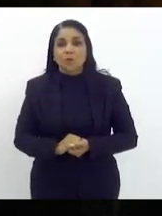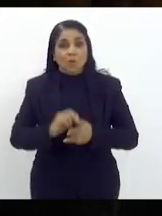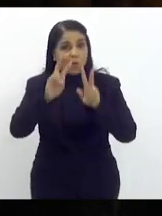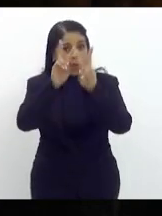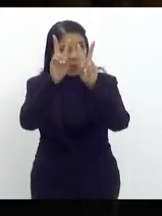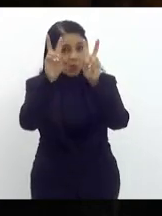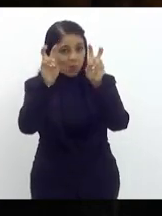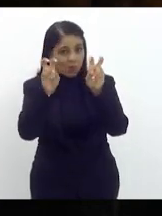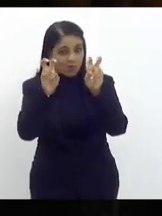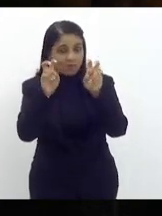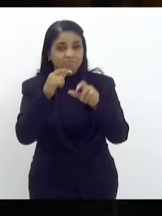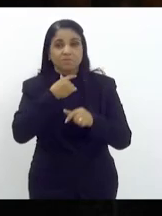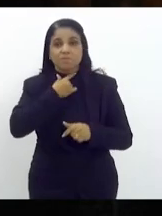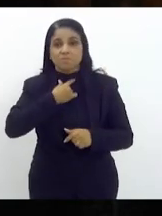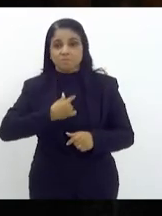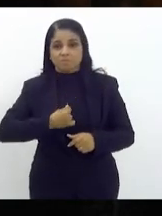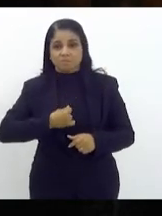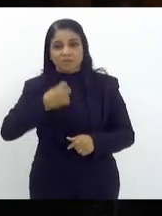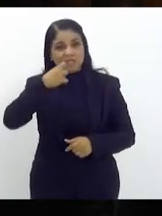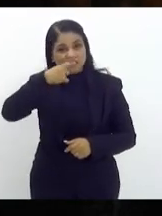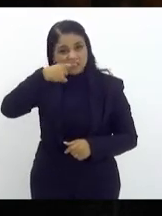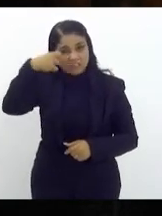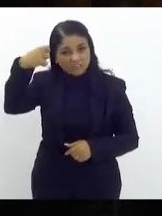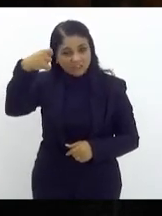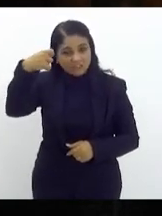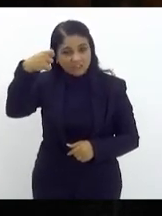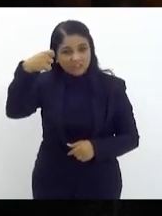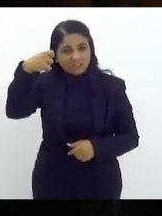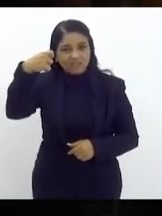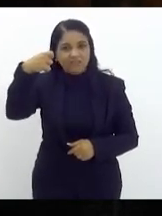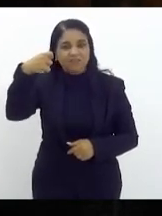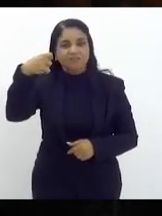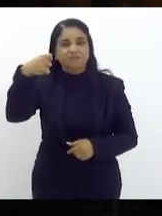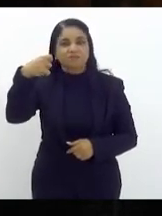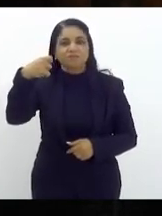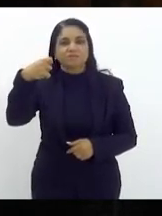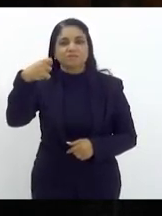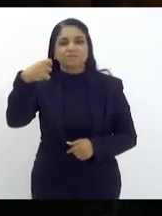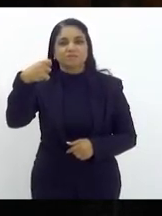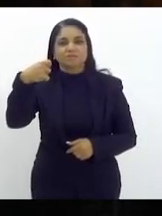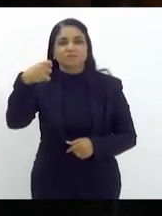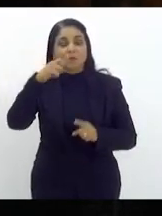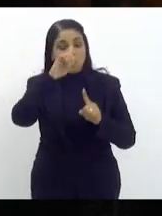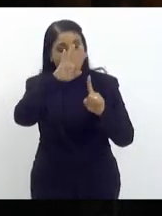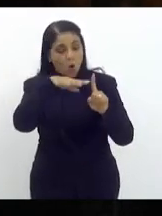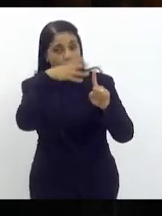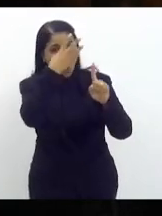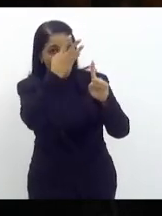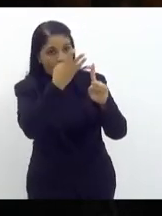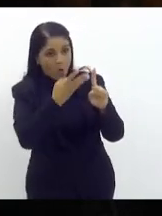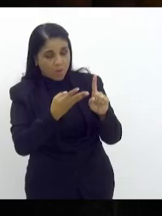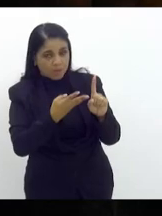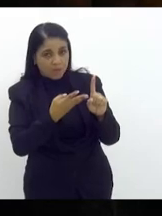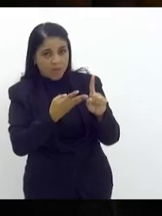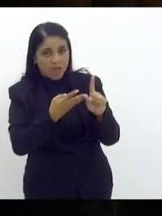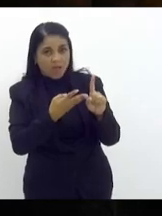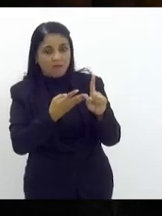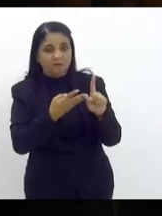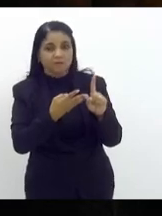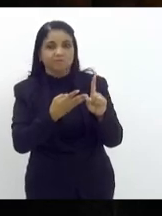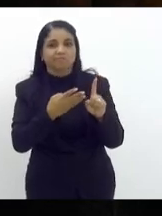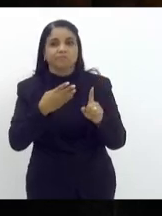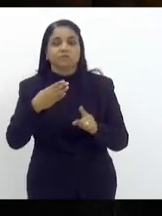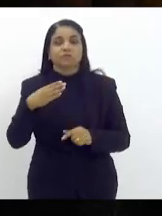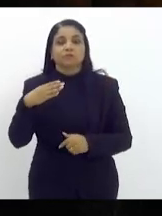medalha tiradentes que foi uma homenagem que quis fazer o deputado Carlos